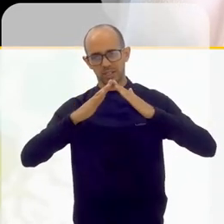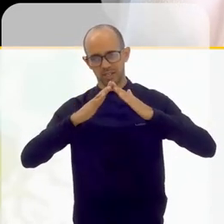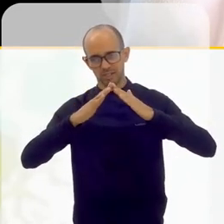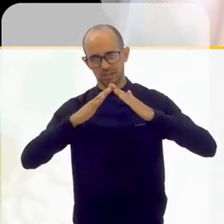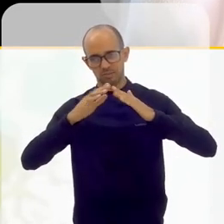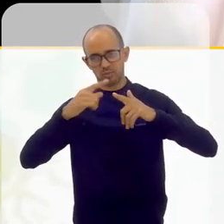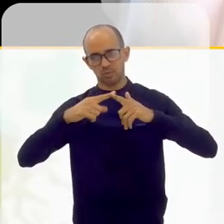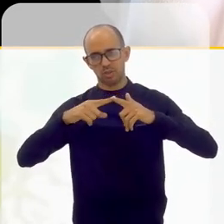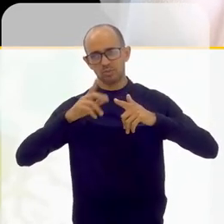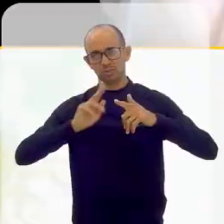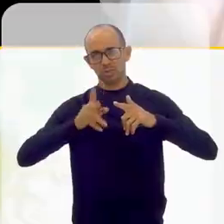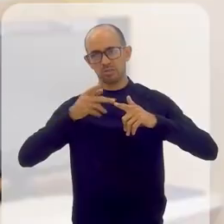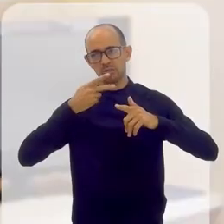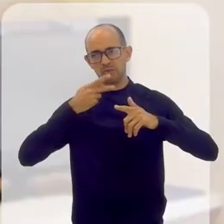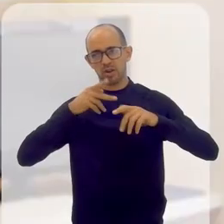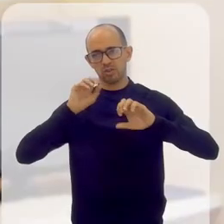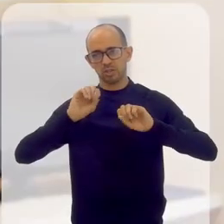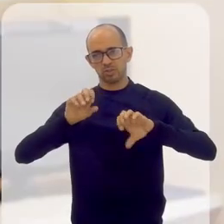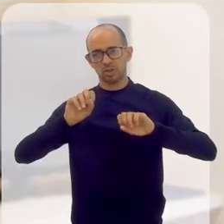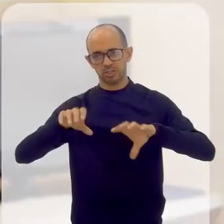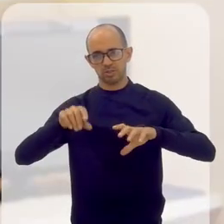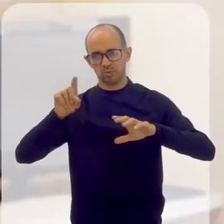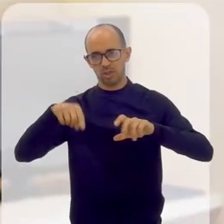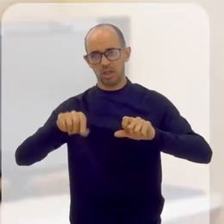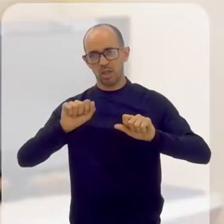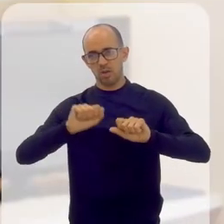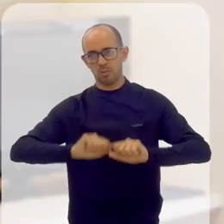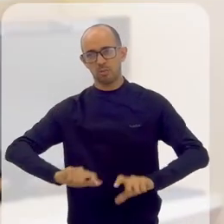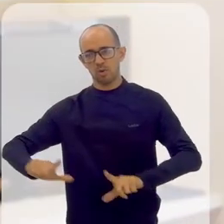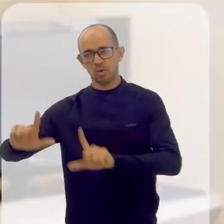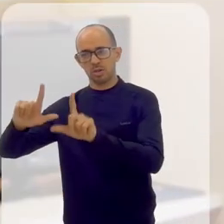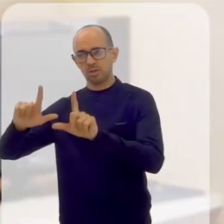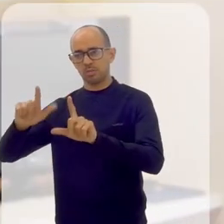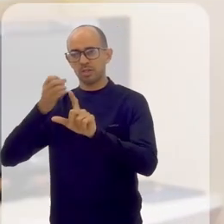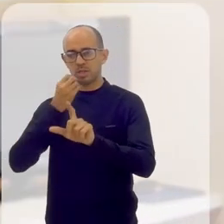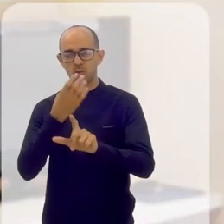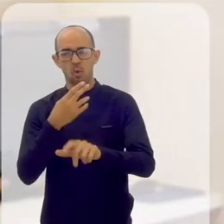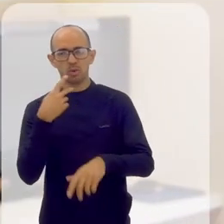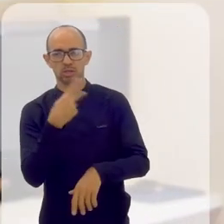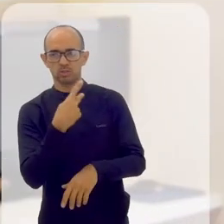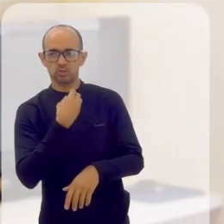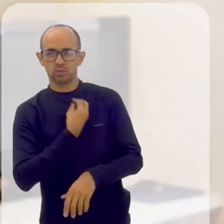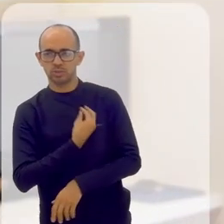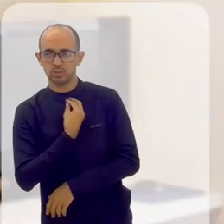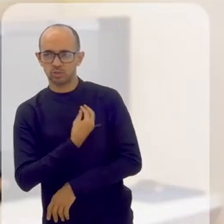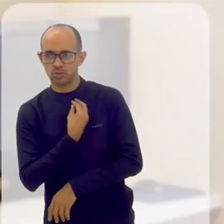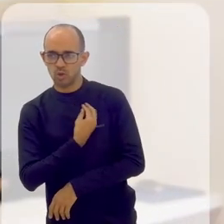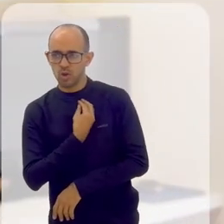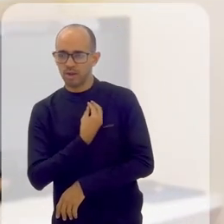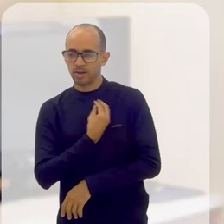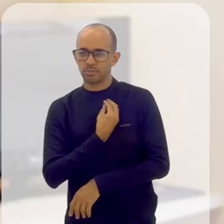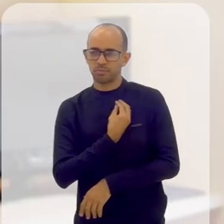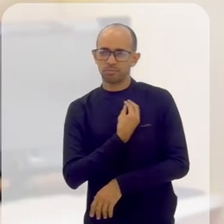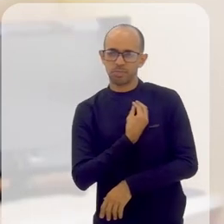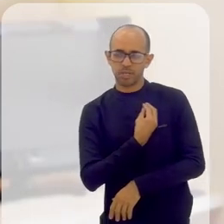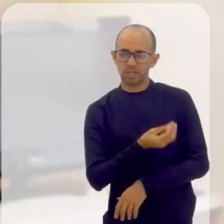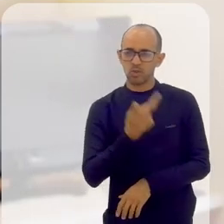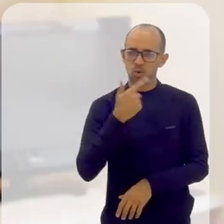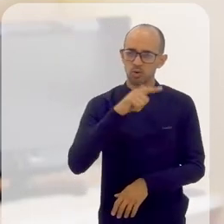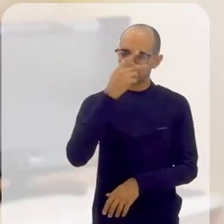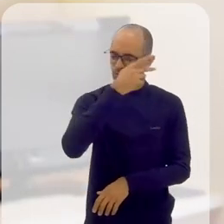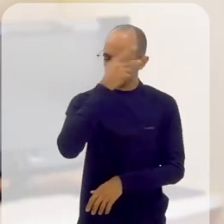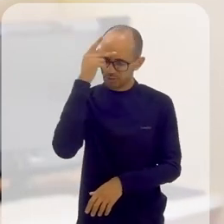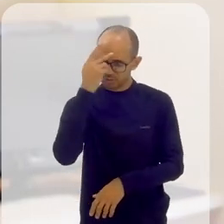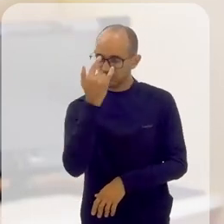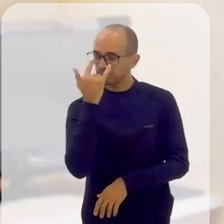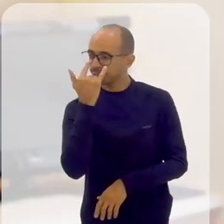digo que a educação é um programa que conta a história das pessoas e que serve de inspiração. Ele é um programa